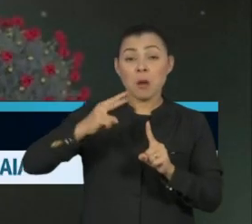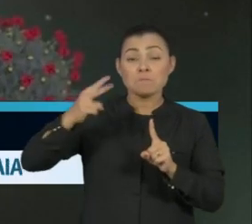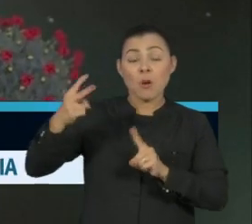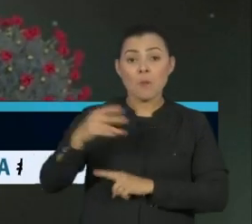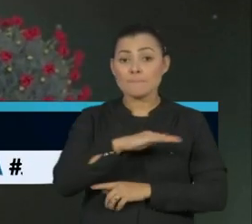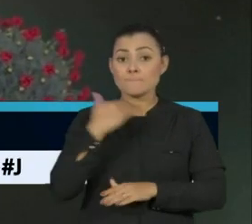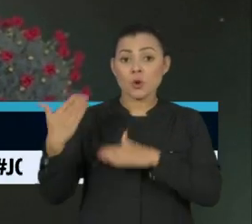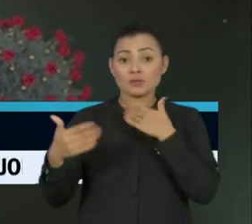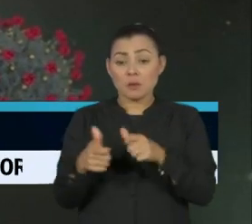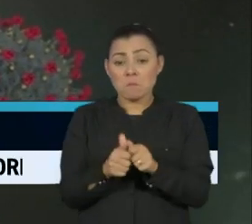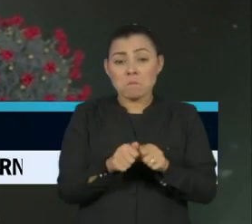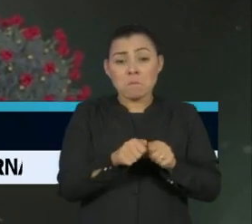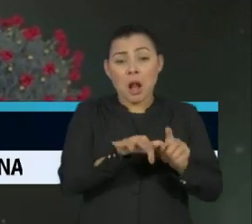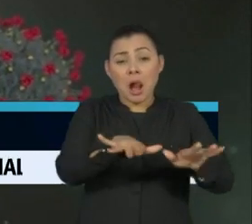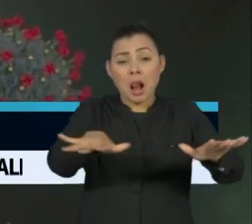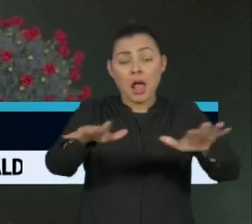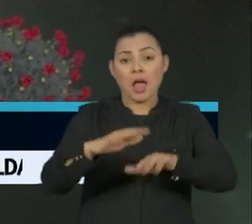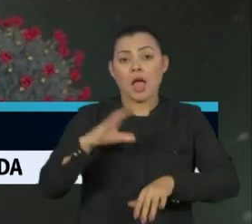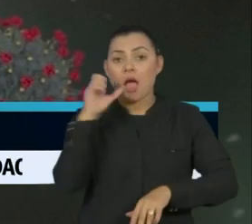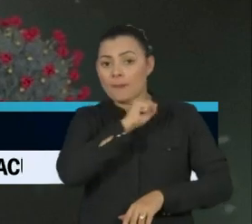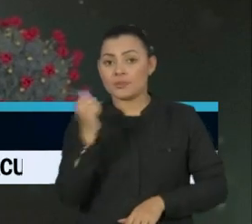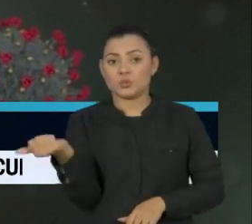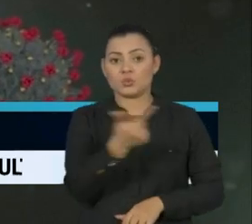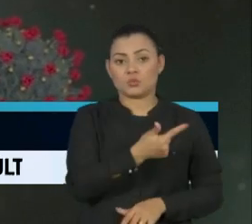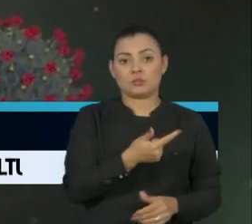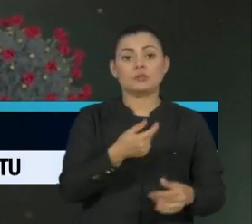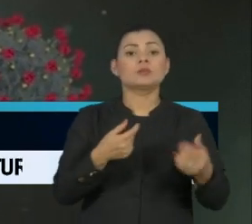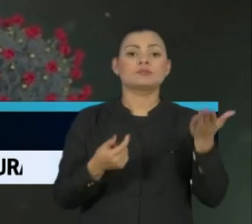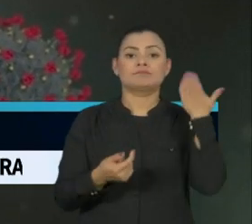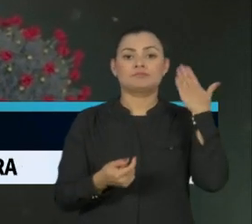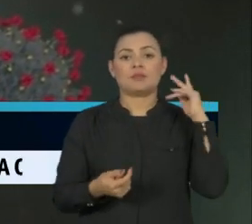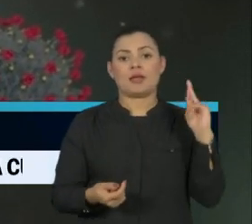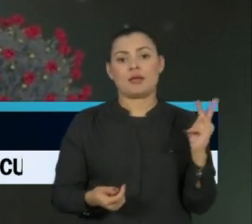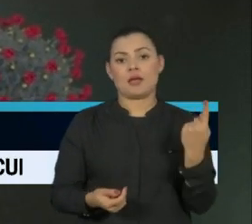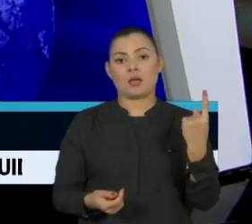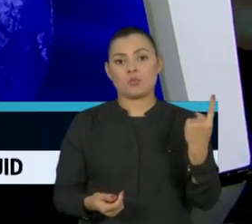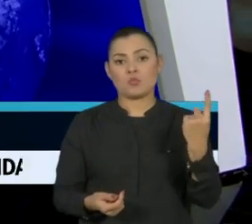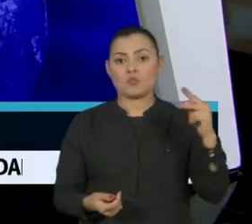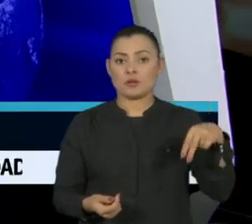e se espalha mais rapidamente do que a pandemia anterior, a de H1N1.